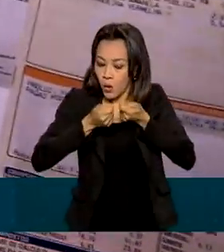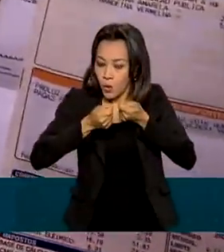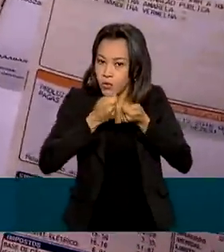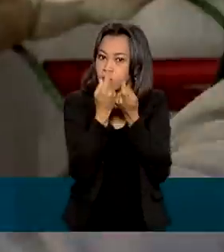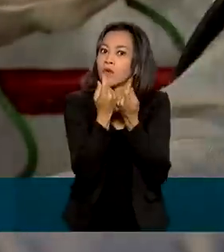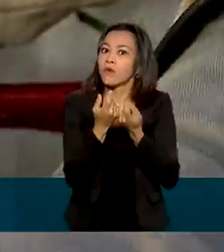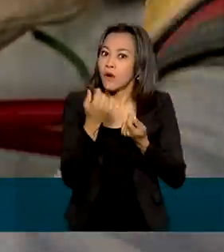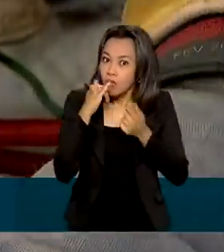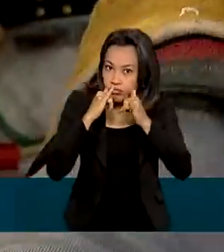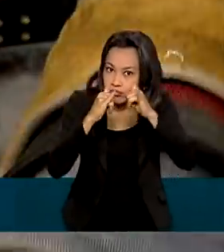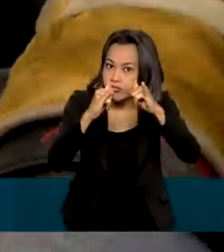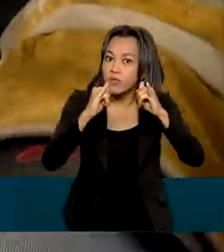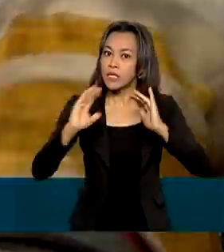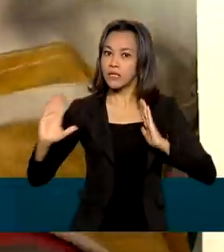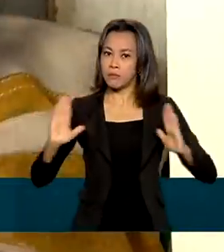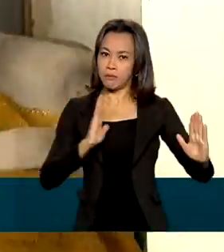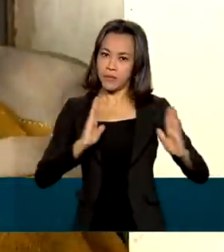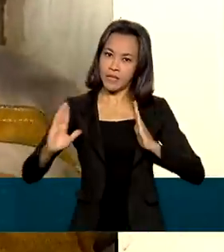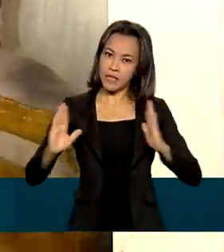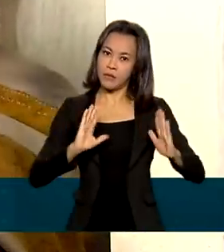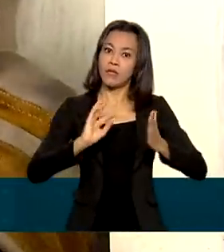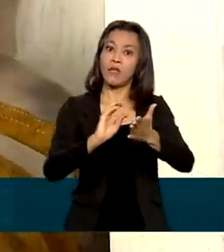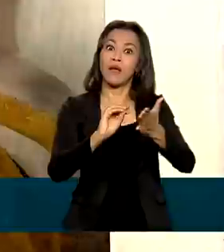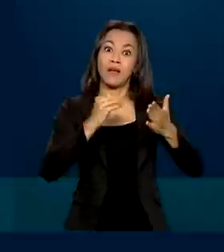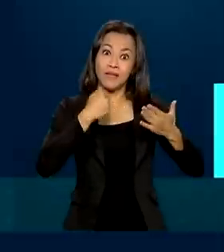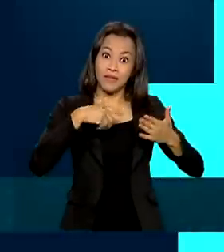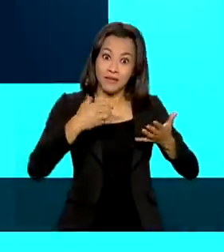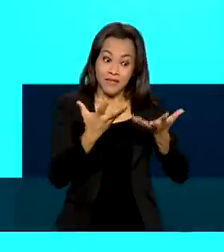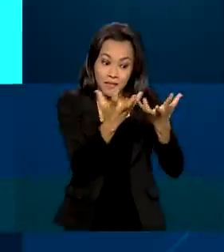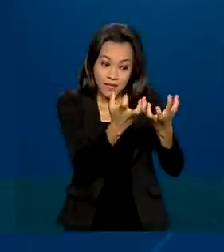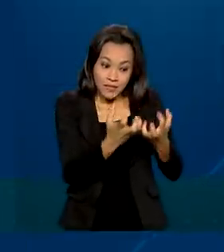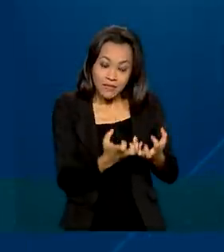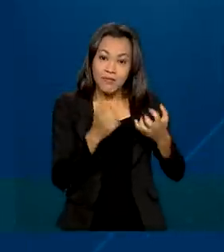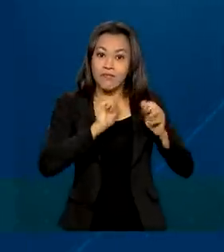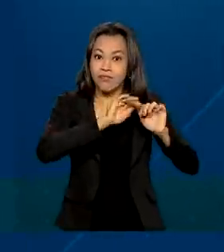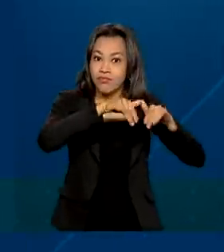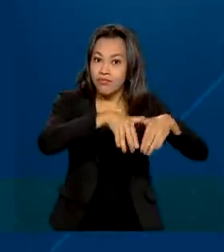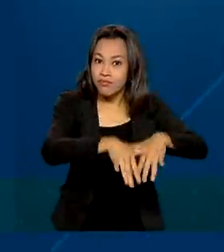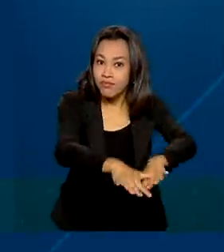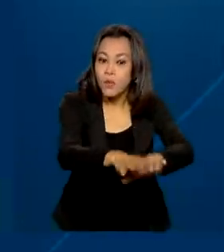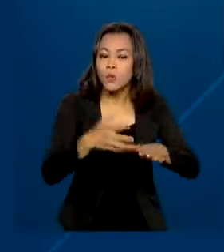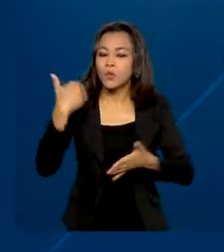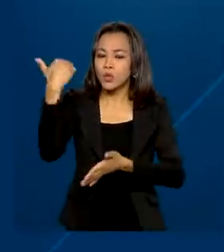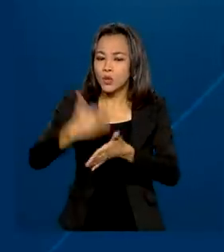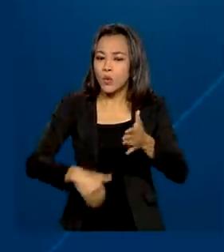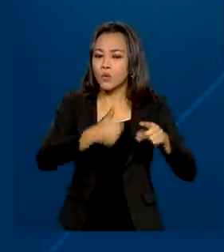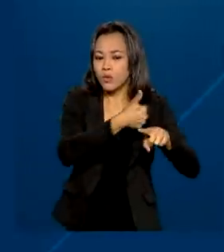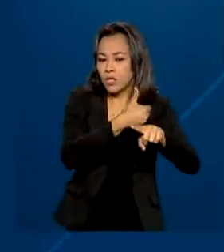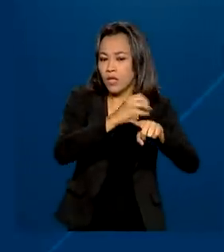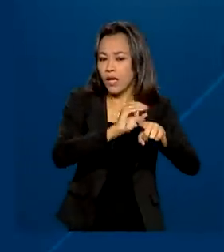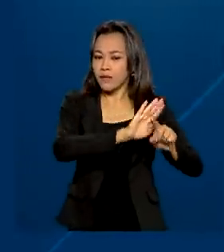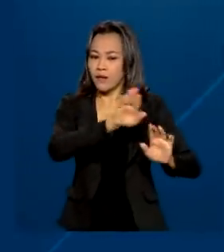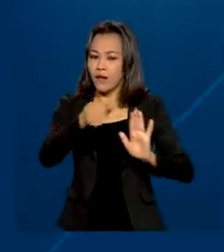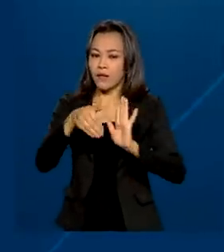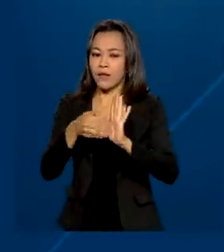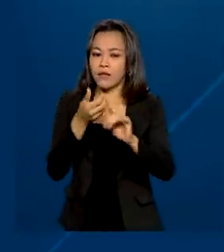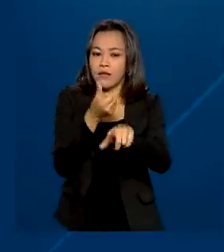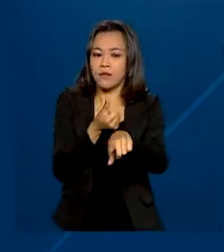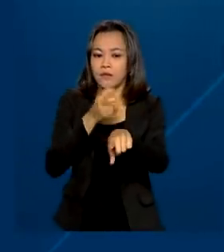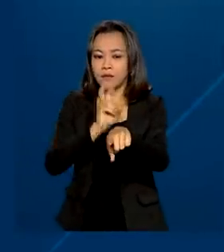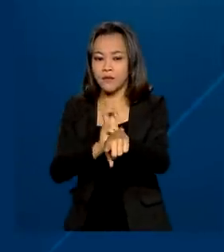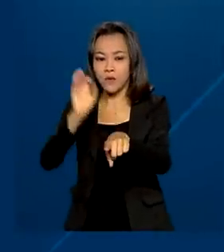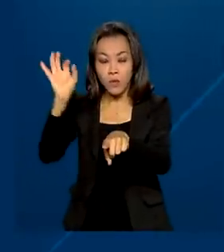energia durante a crise hídrica do ano passado. Os descontos variam de 10% a 65%